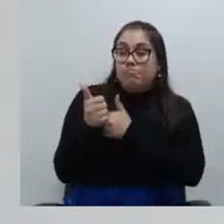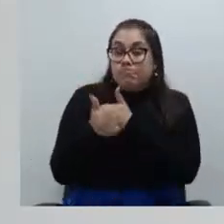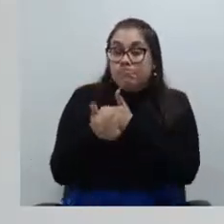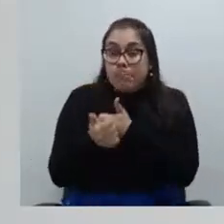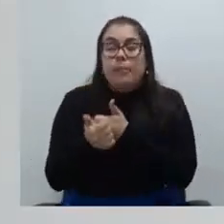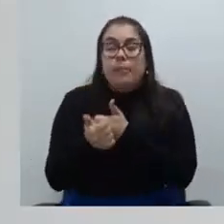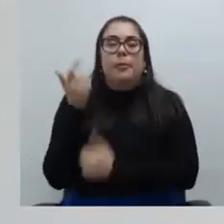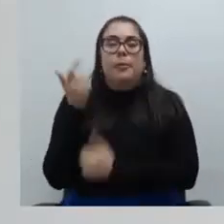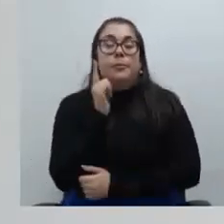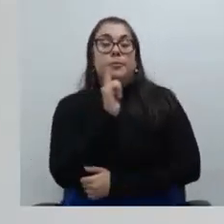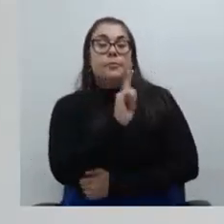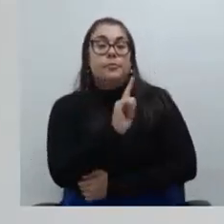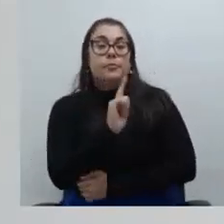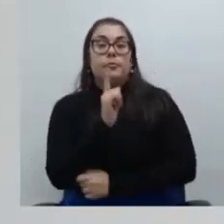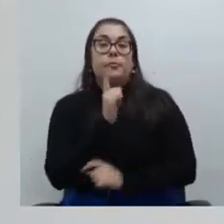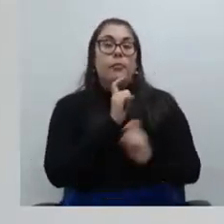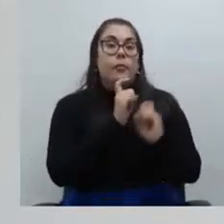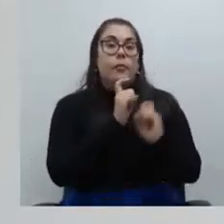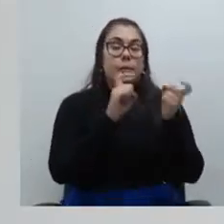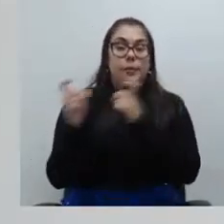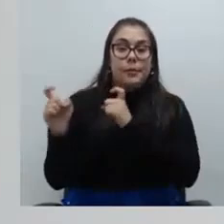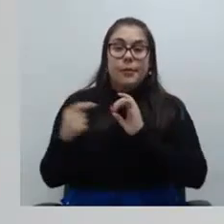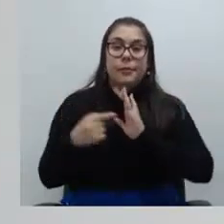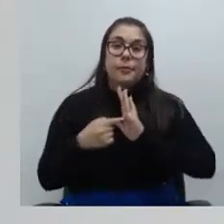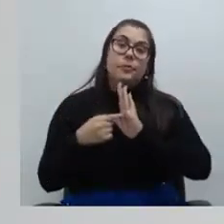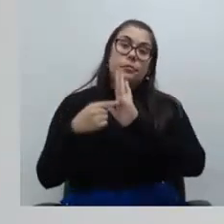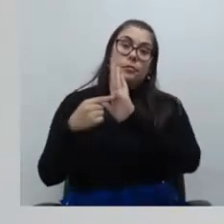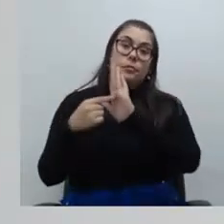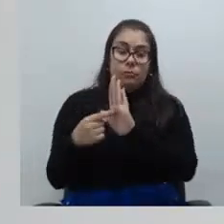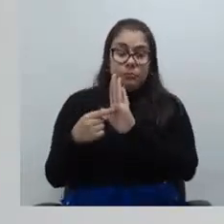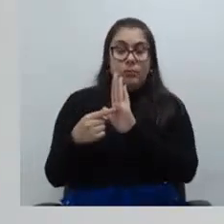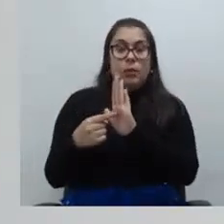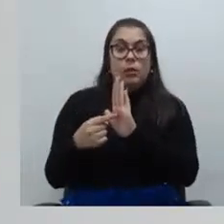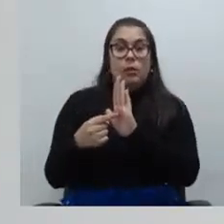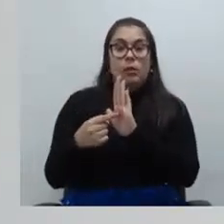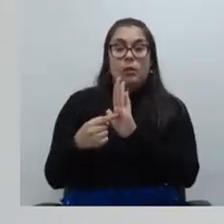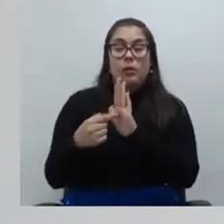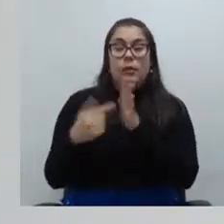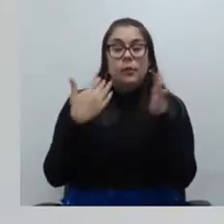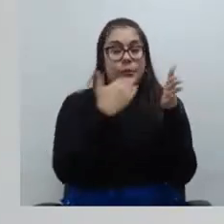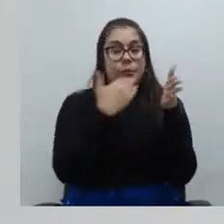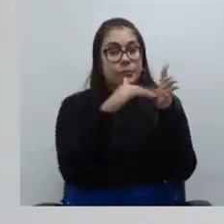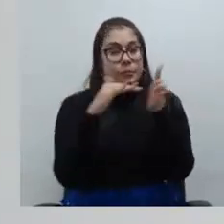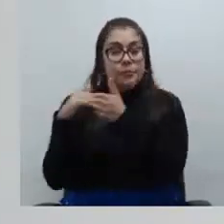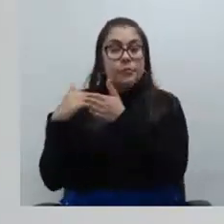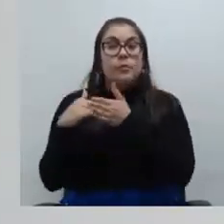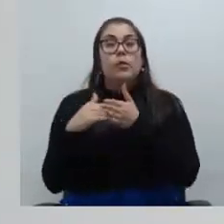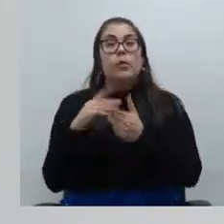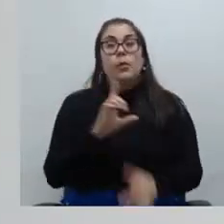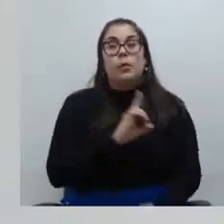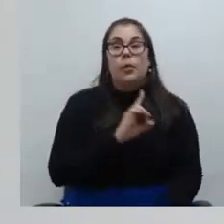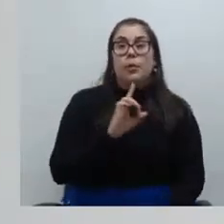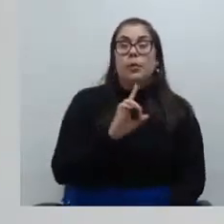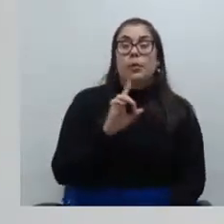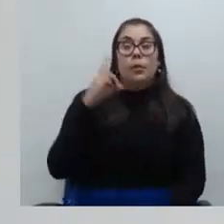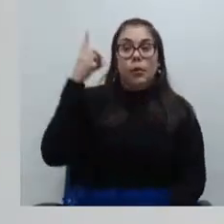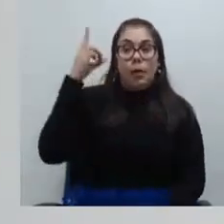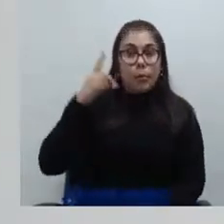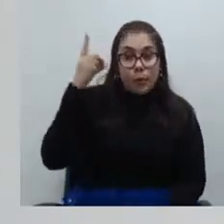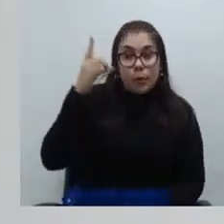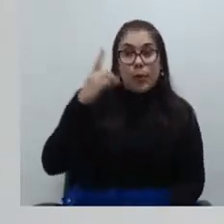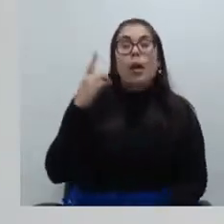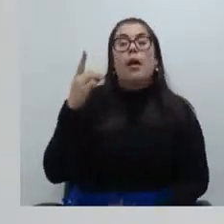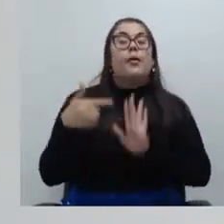então nós fazemos reuniões de apresentação muitas das reuniões que nós temos feitos com a Secretaria com os deputados são reuniões de